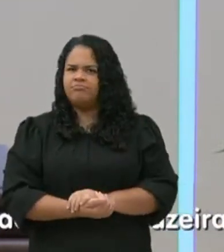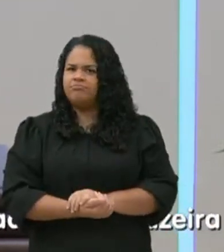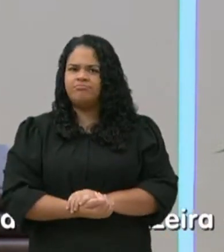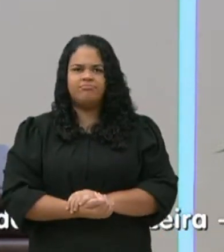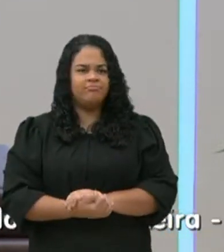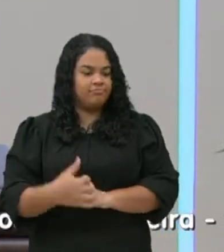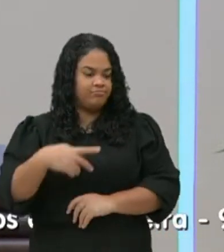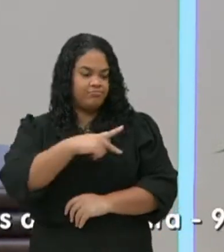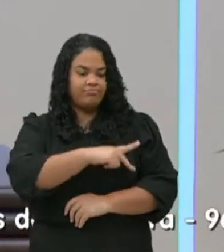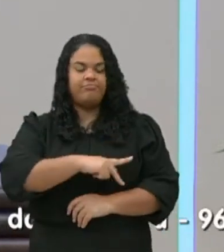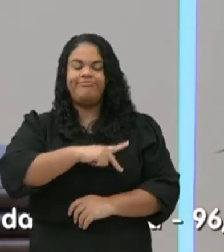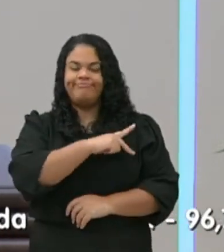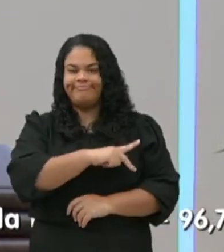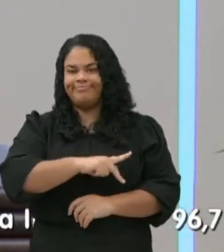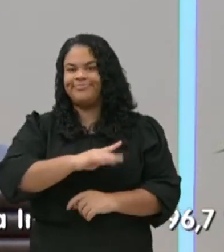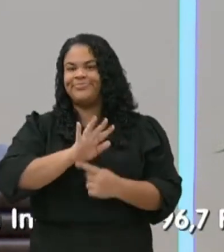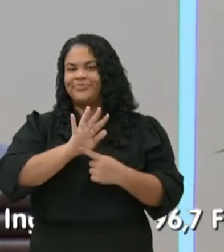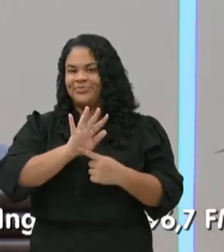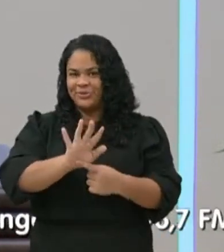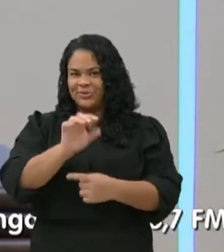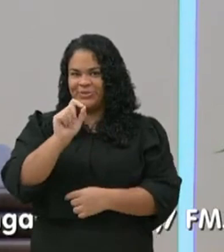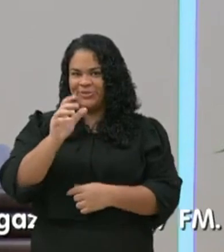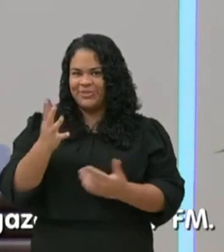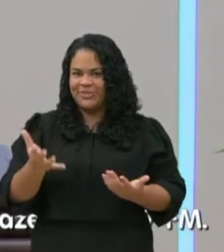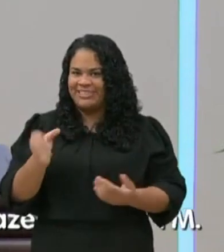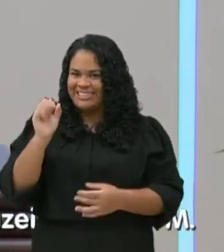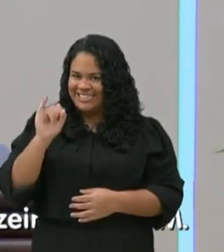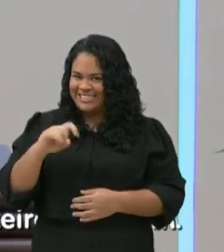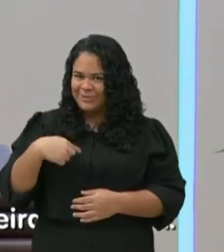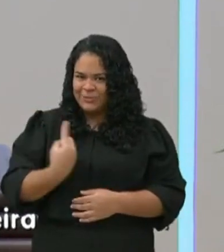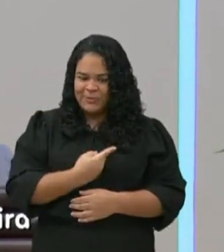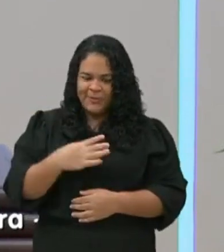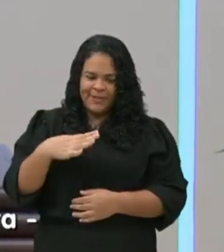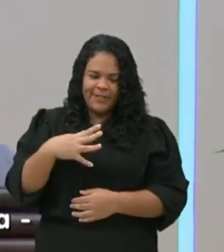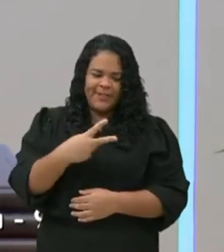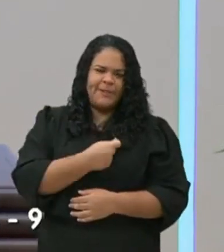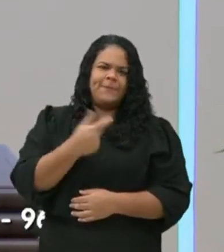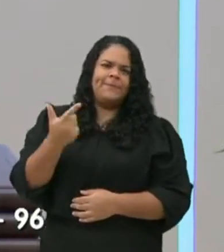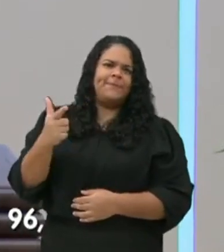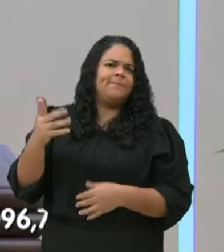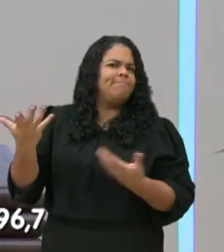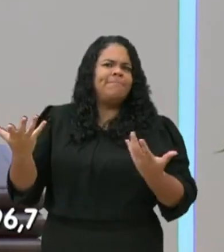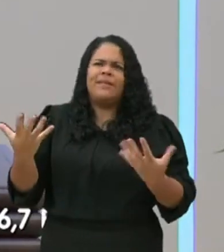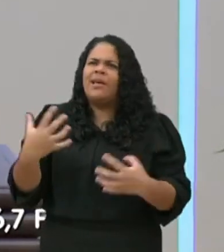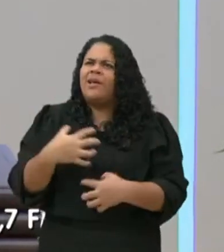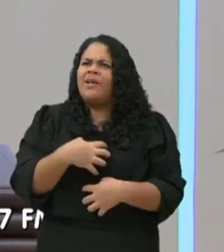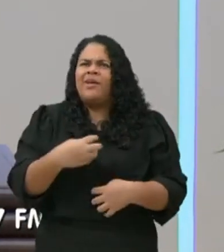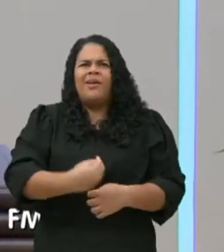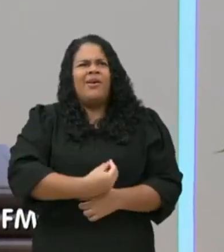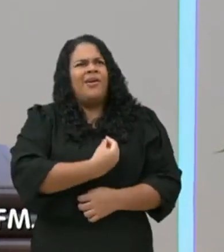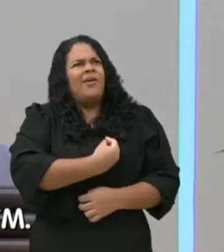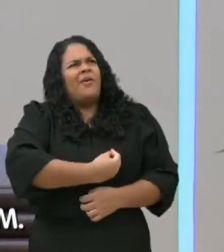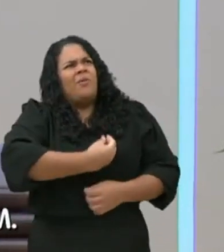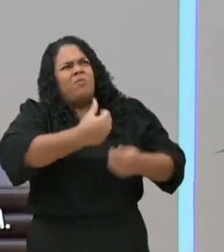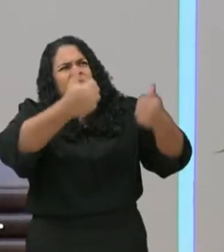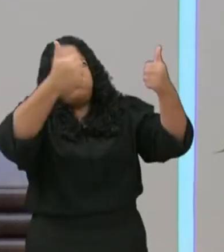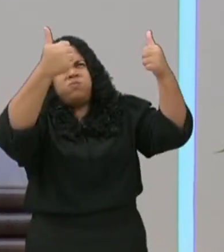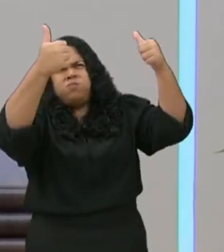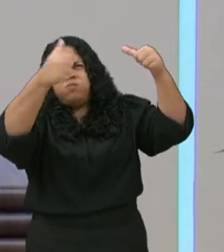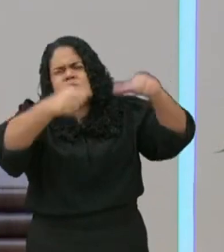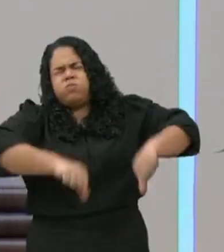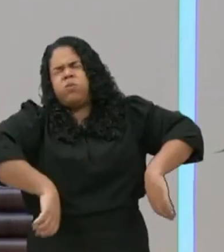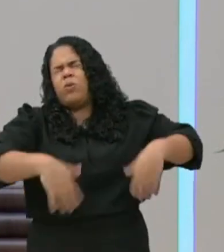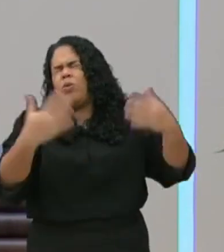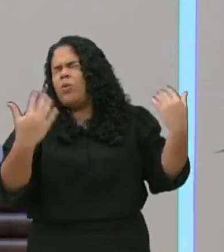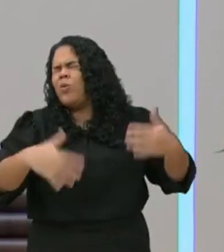miseráveis dos homens. A salvação é a libertação que o Senhor nos dá e o